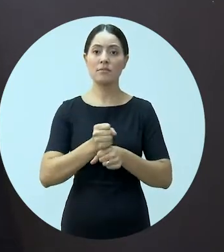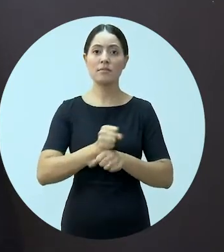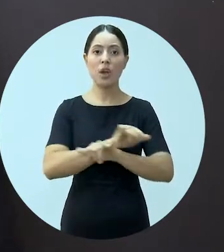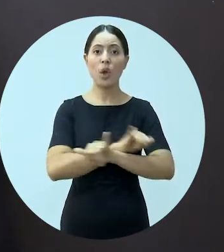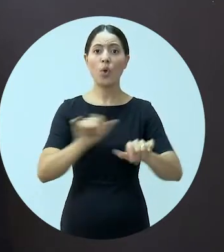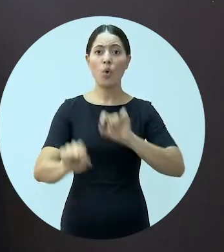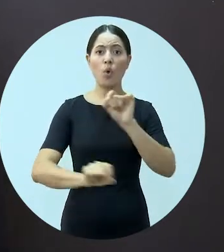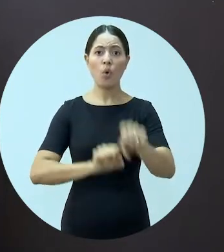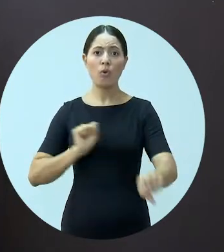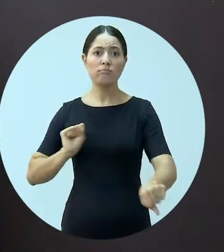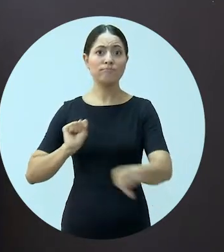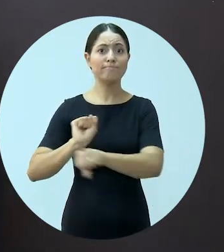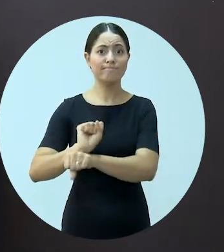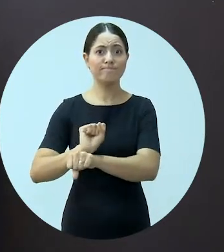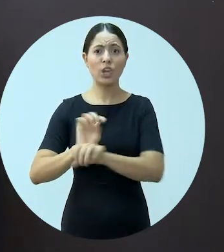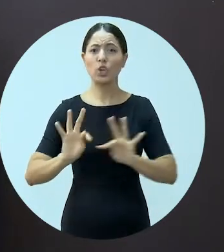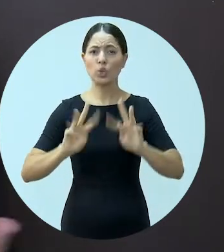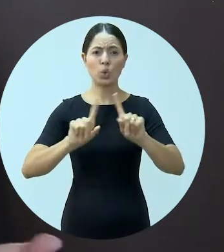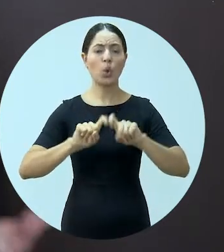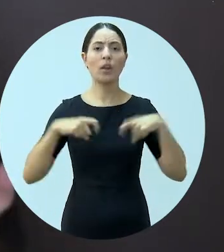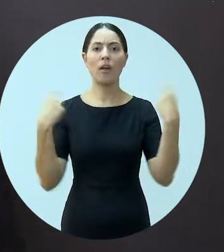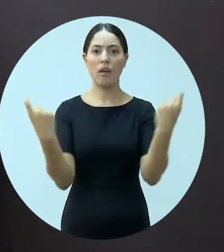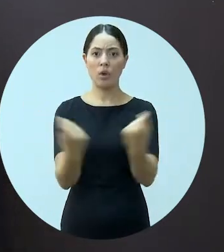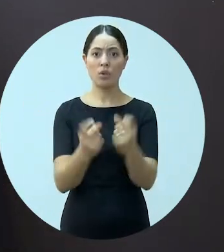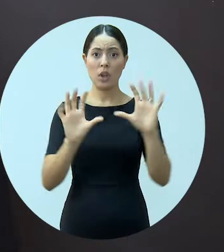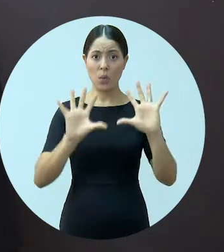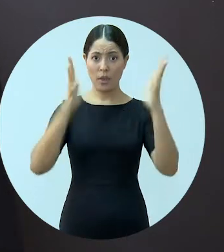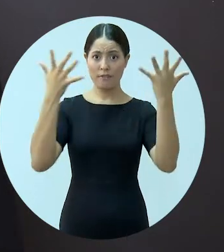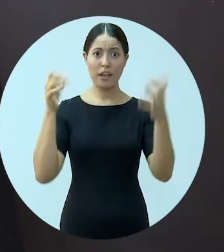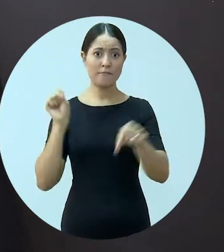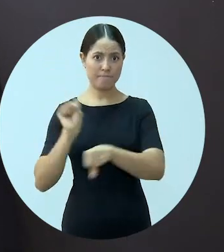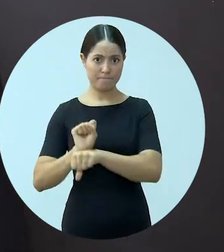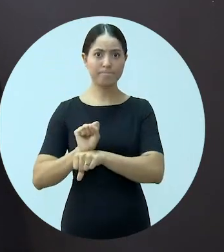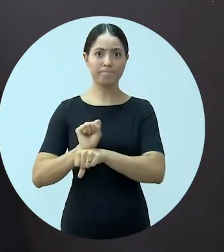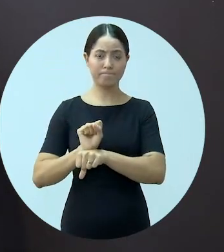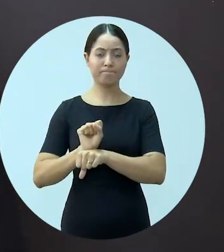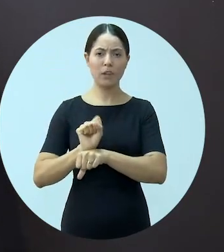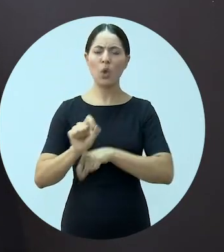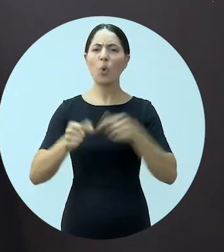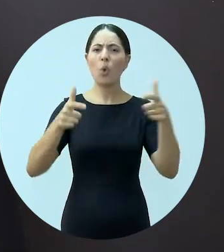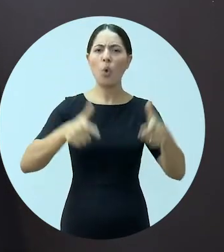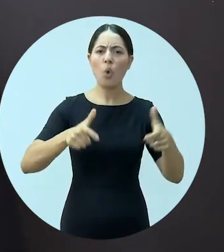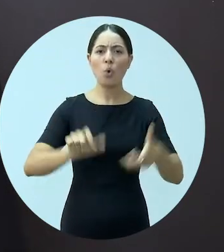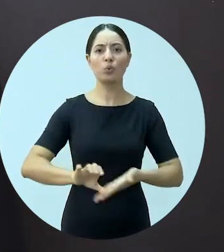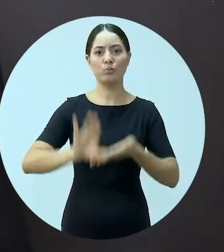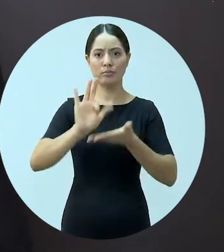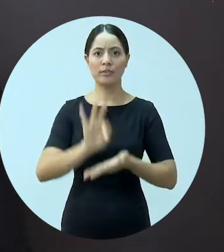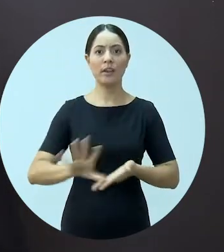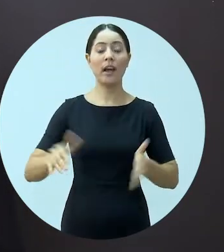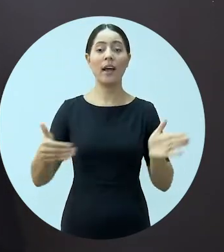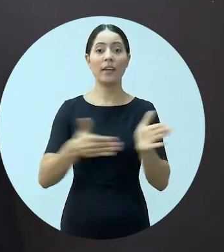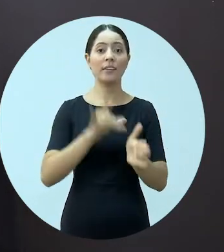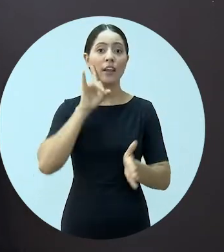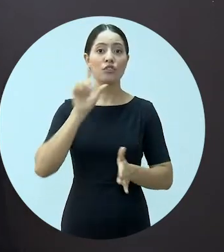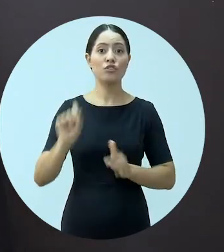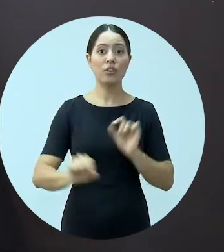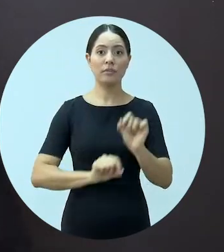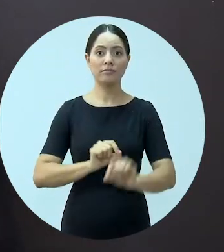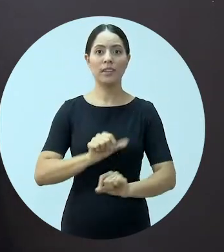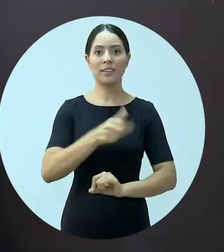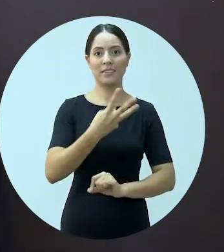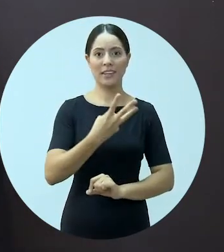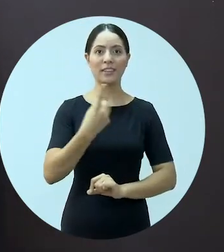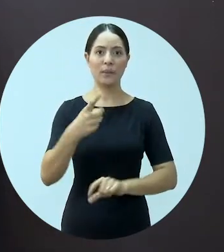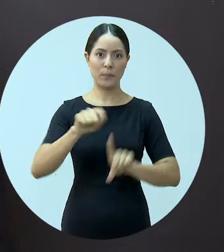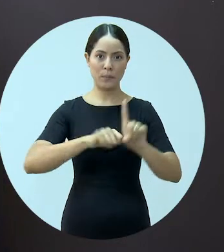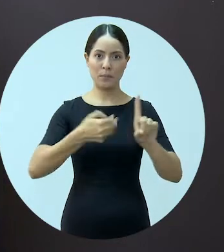determinou a suspensão de todas as reuniões e eventos que seriam realizados no Conselho Federal até o dia 31 de